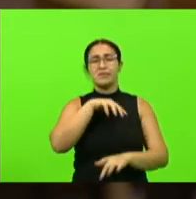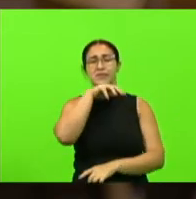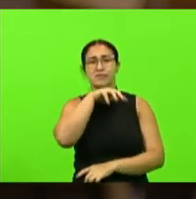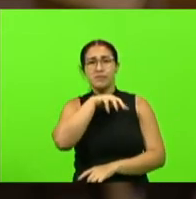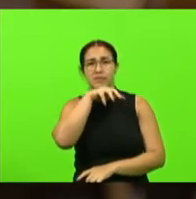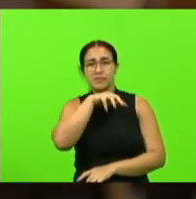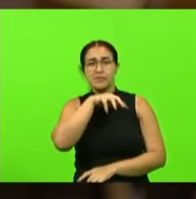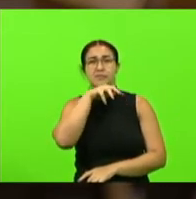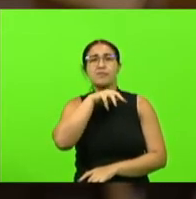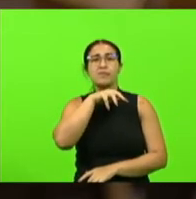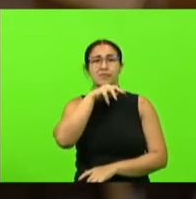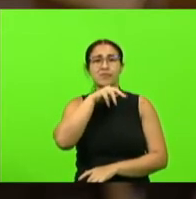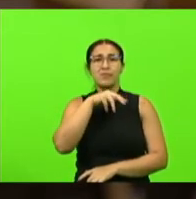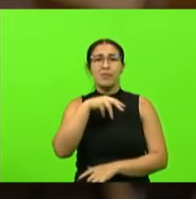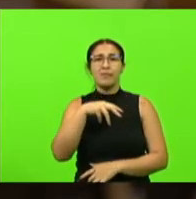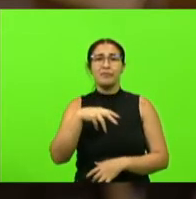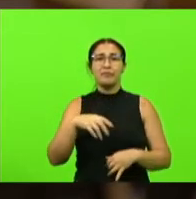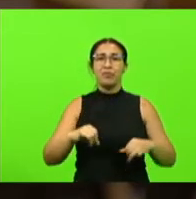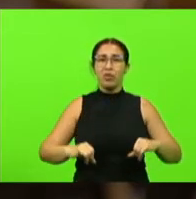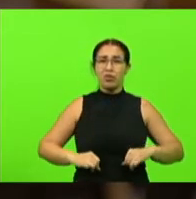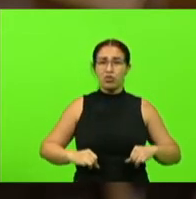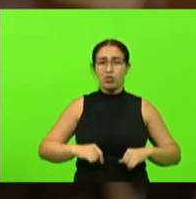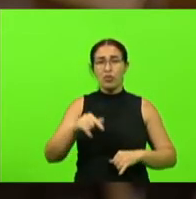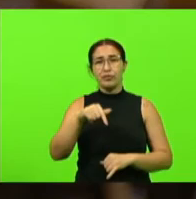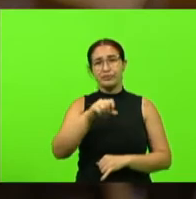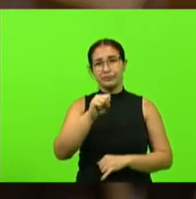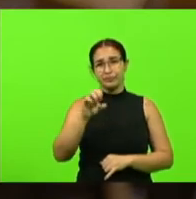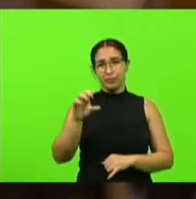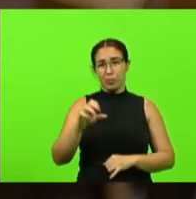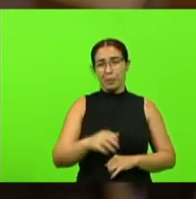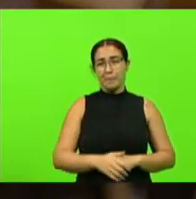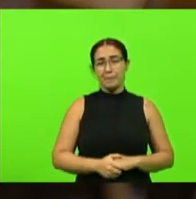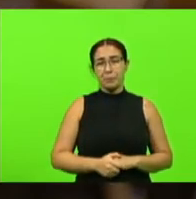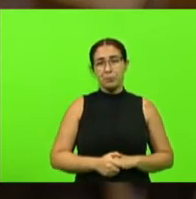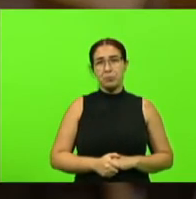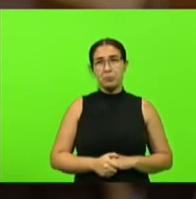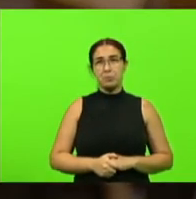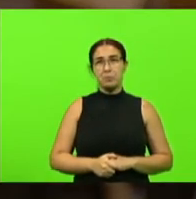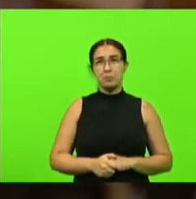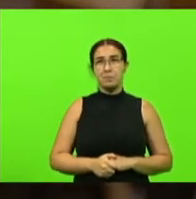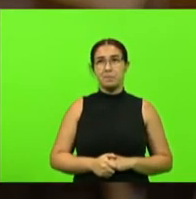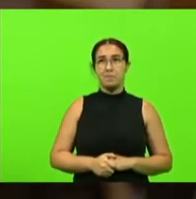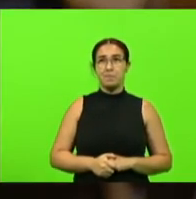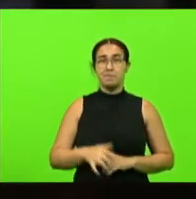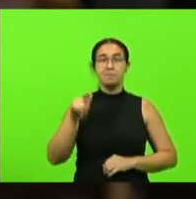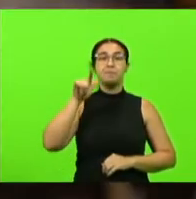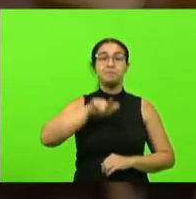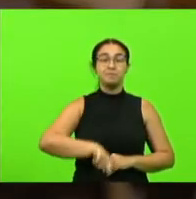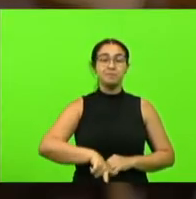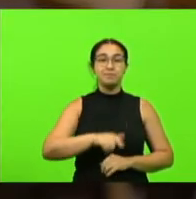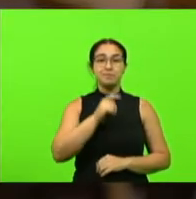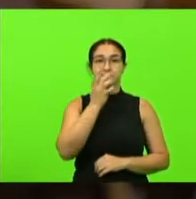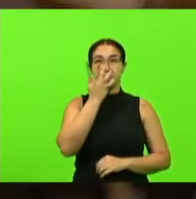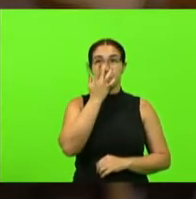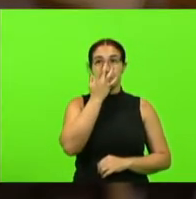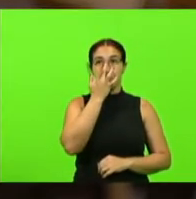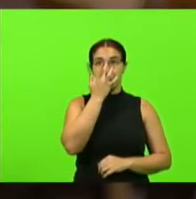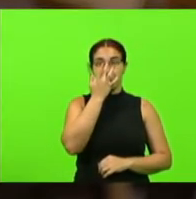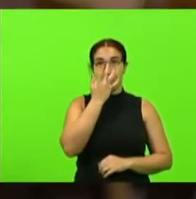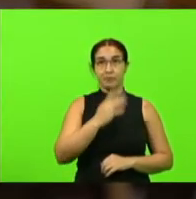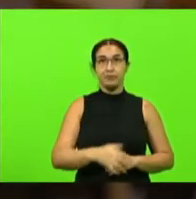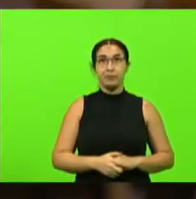em nosso estado de Santa Catarina por outro lado senhor presidente eu